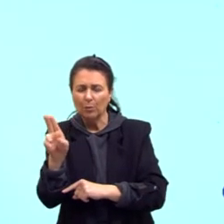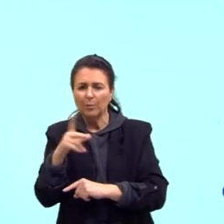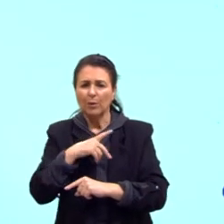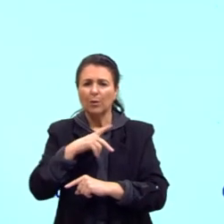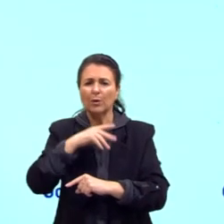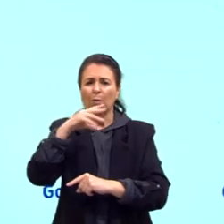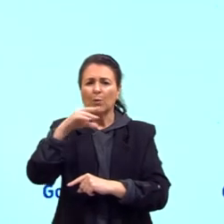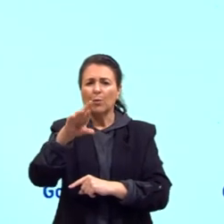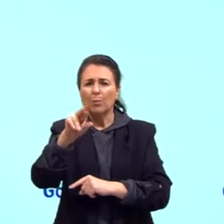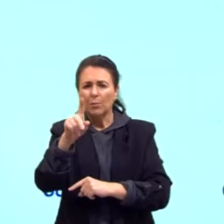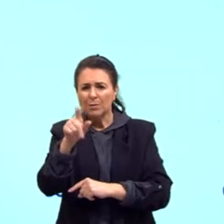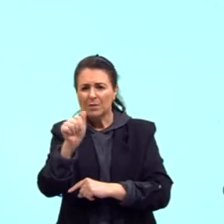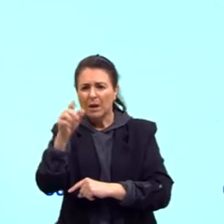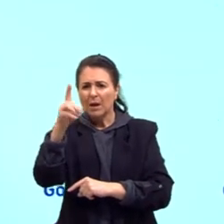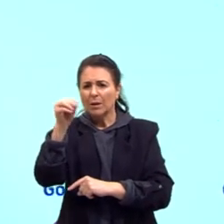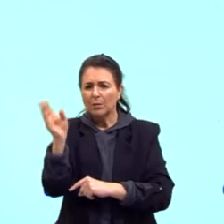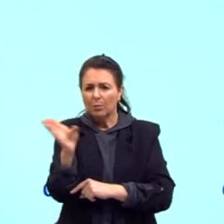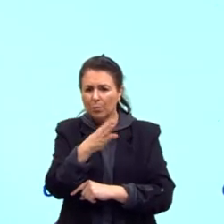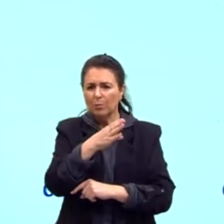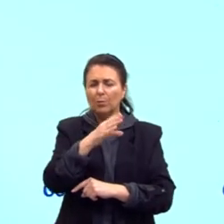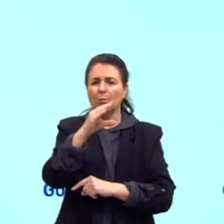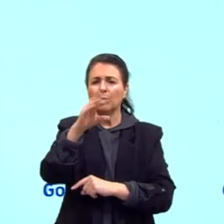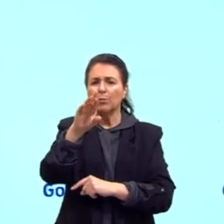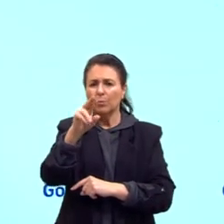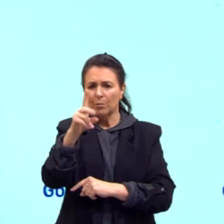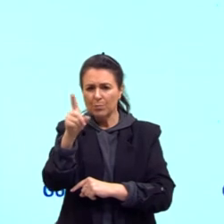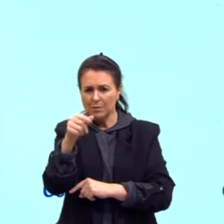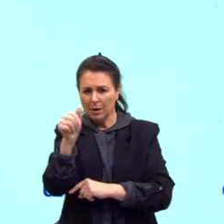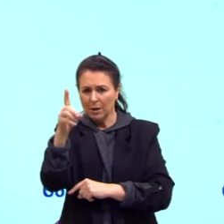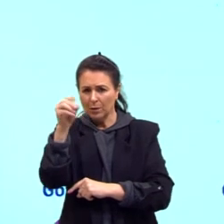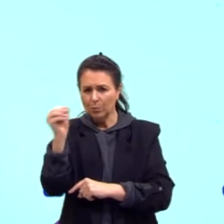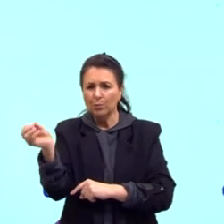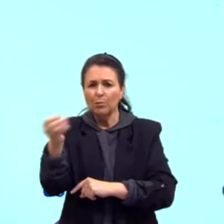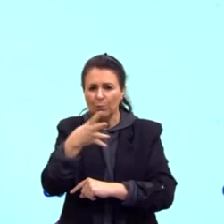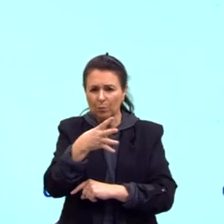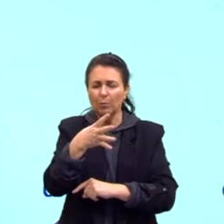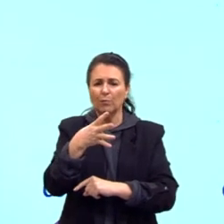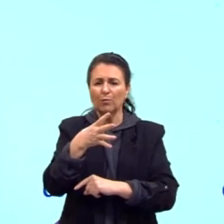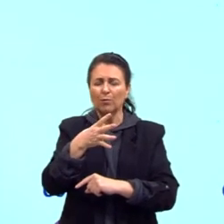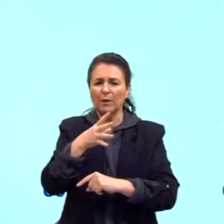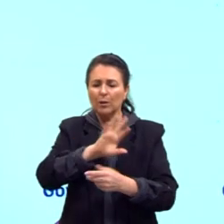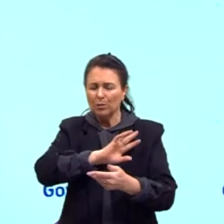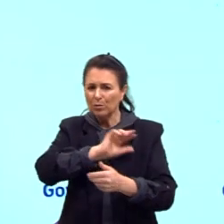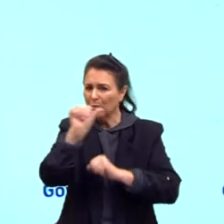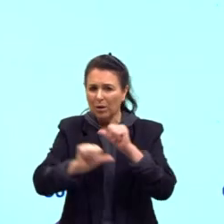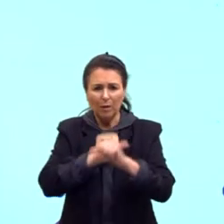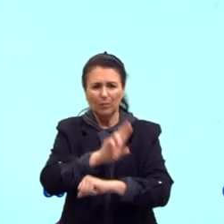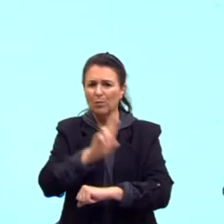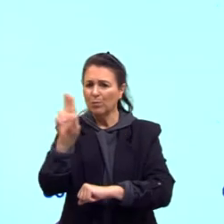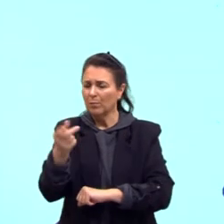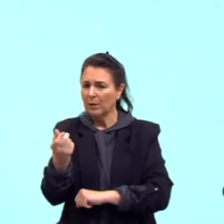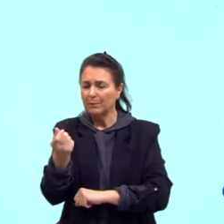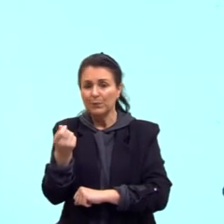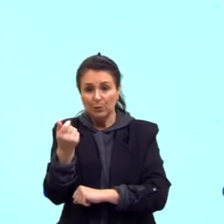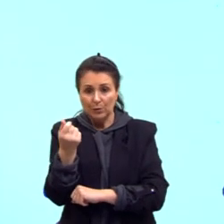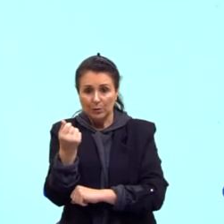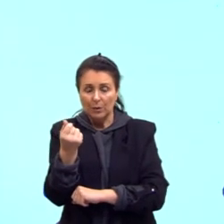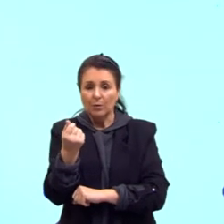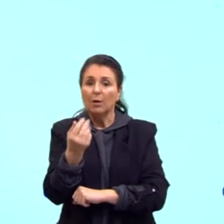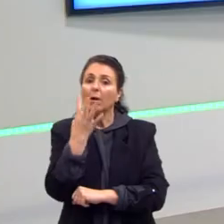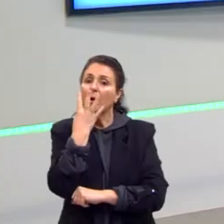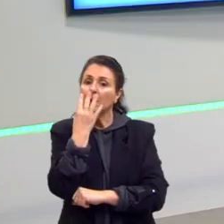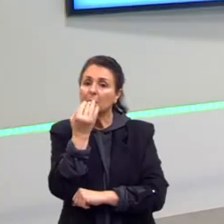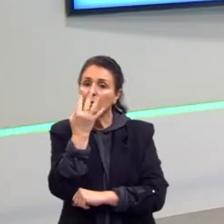cruzado novo, né, para tentar suprir essa inflação, reduzir, tá, o Sarney tem uma questão